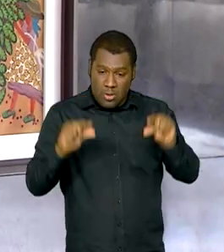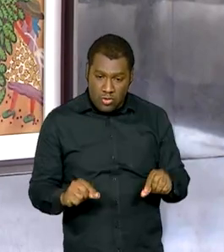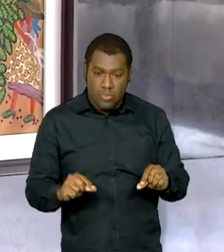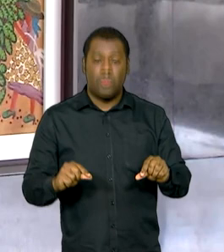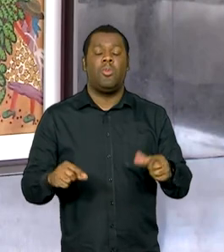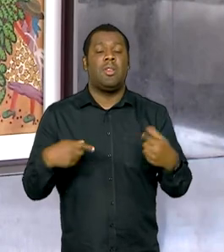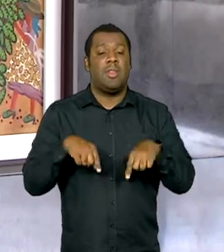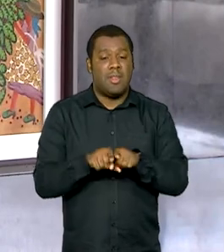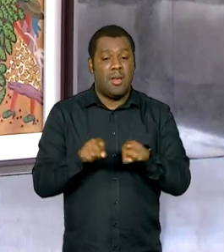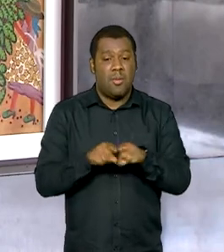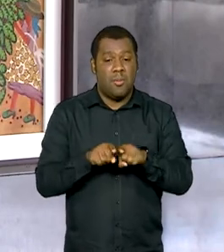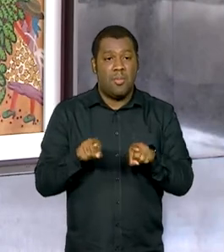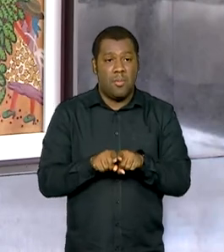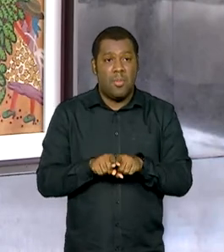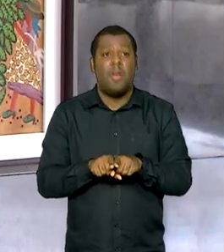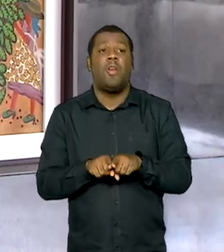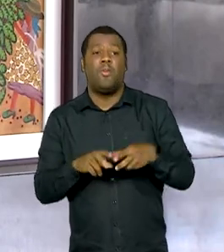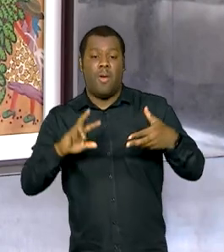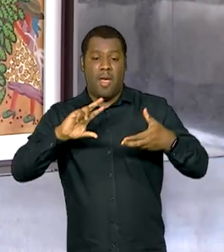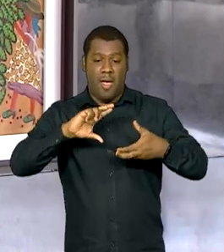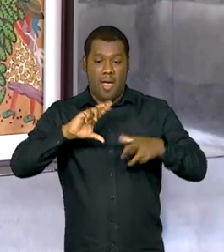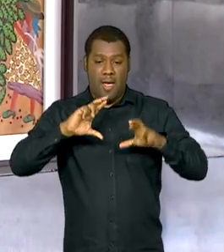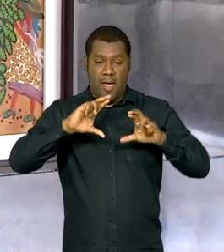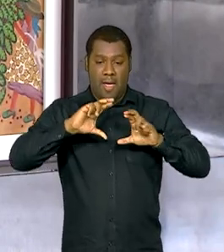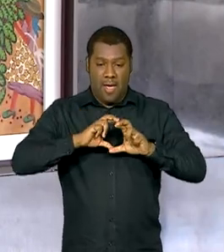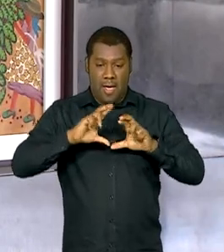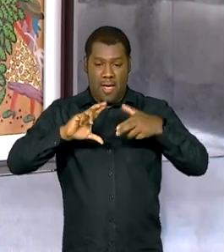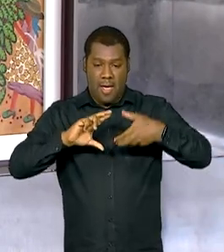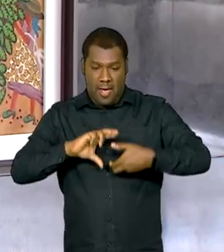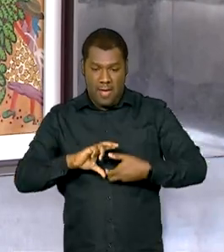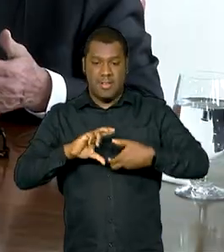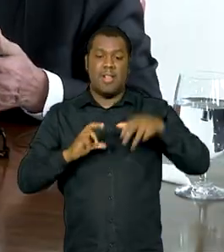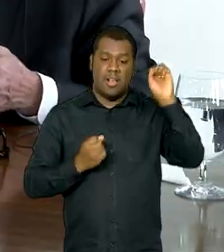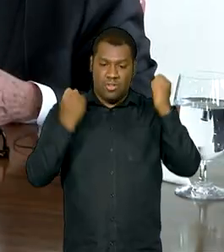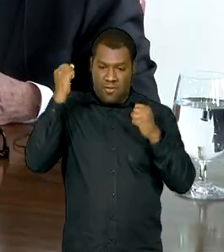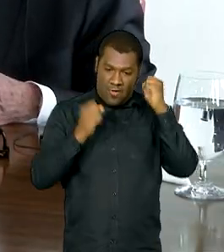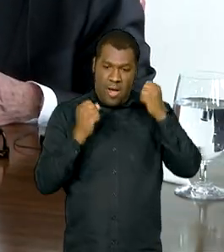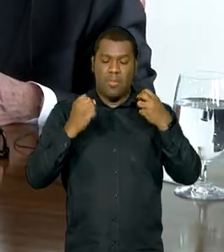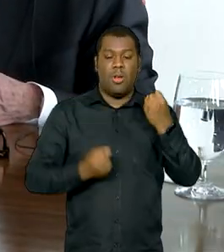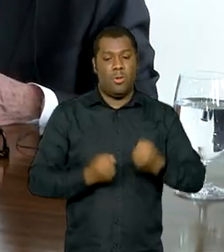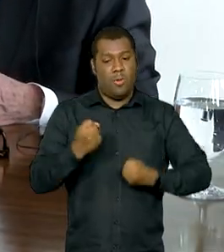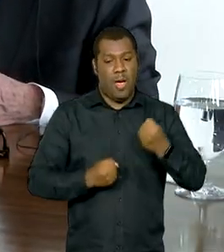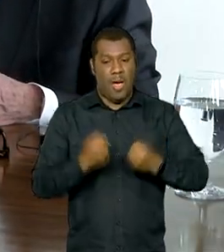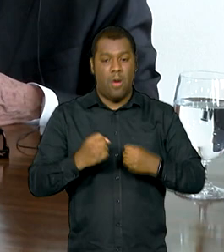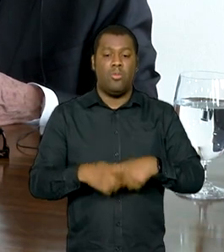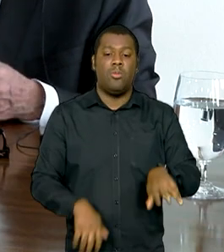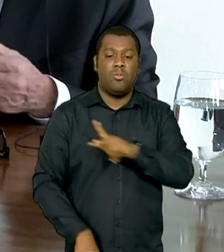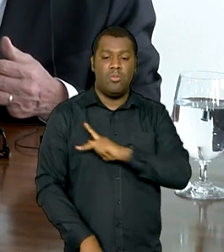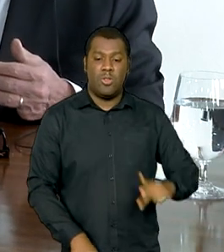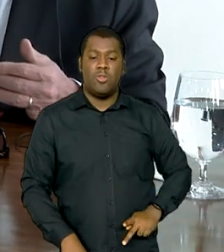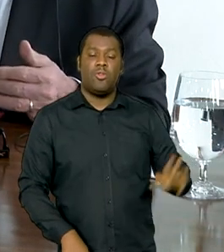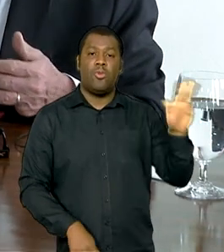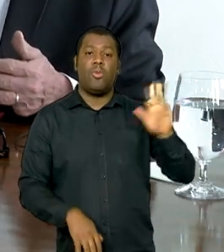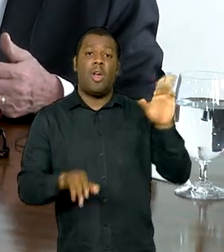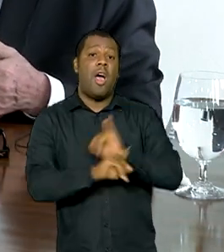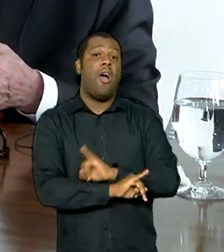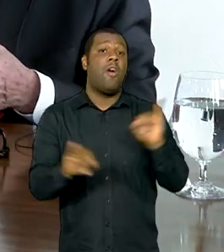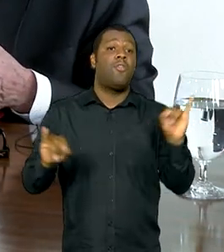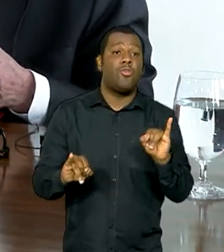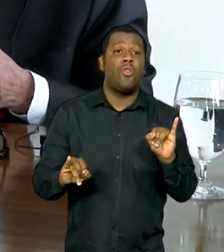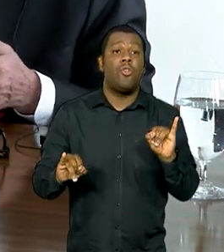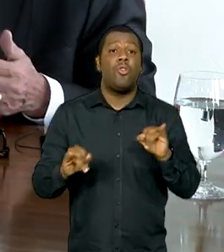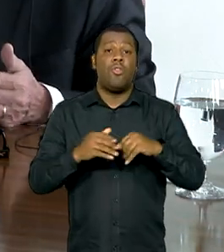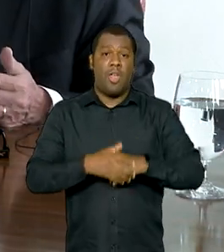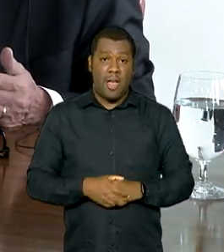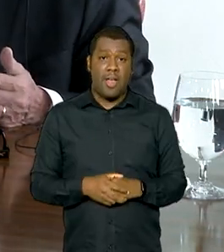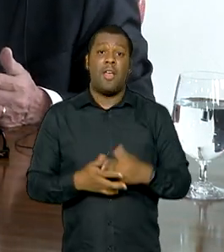inclui limites mínimos de reciclagem na fabricação dos veículos. O presidente Lula disse que o governo trabalha para o crescimento